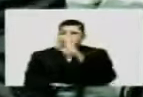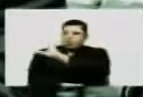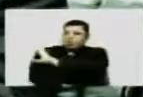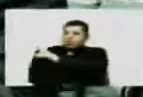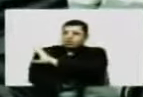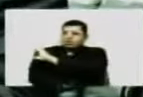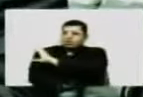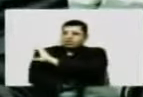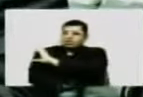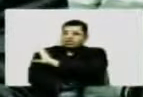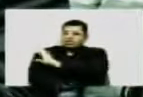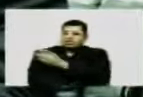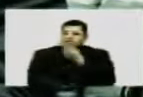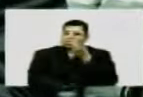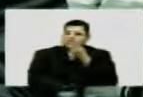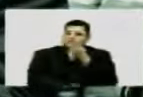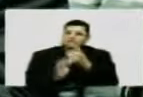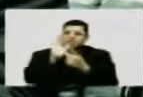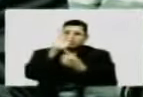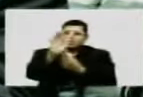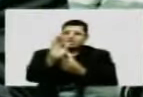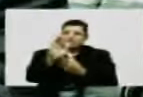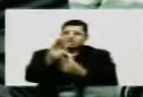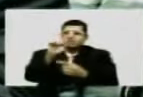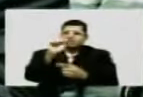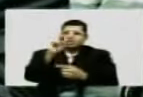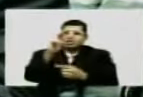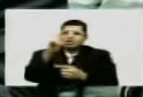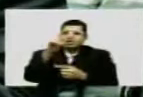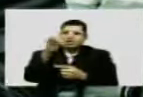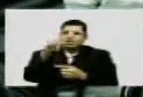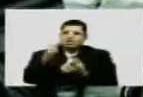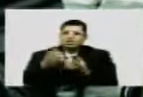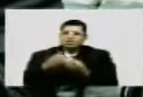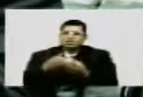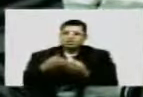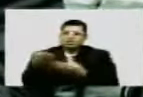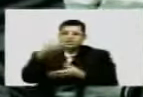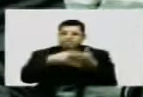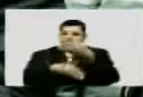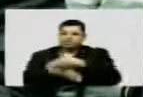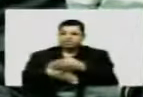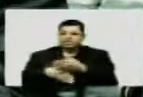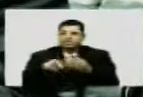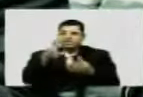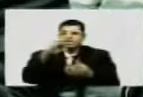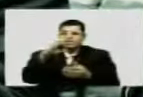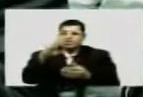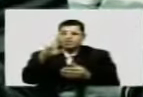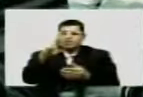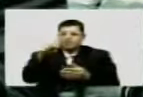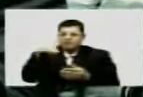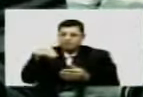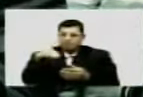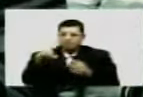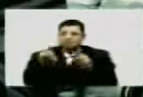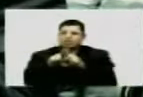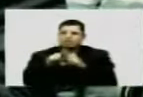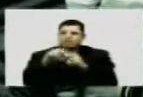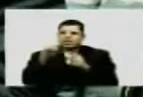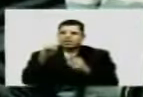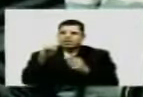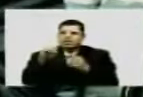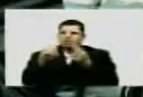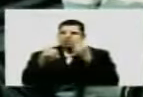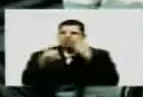coordenador que seja para representá-la numa audiência em que havia participação do CRM, participação de